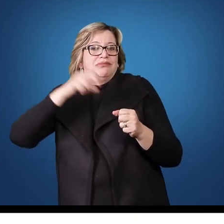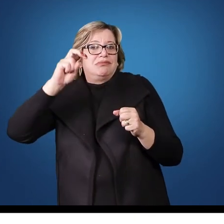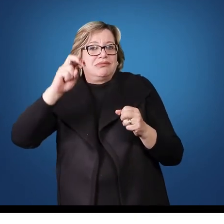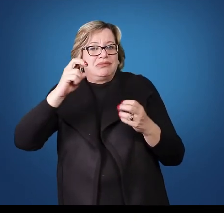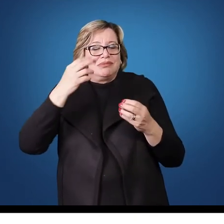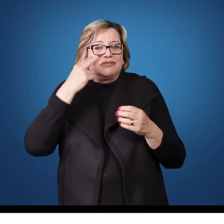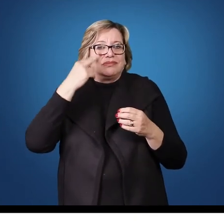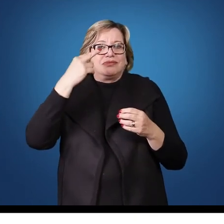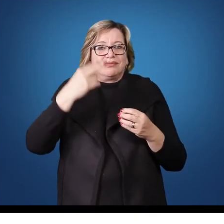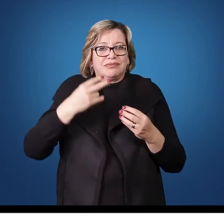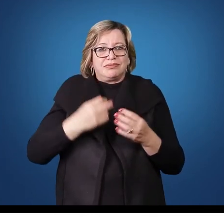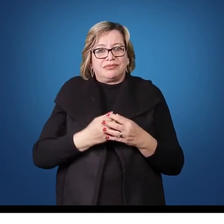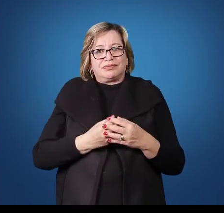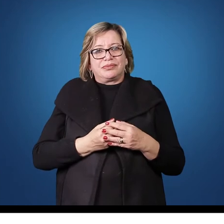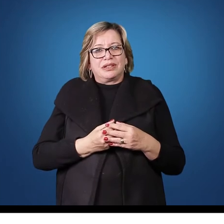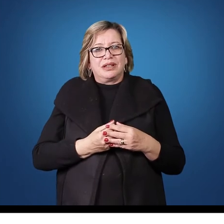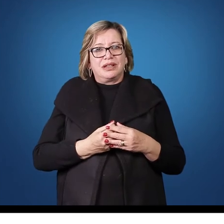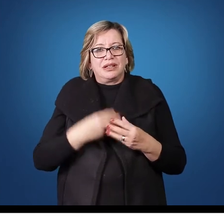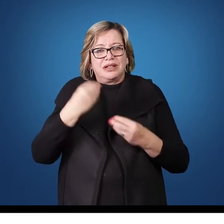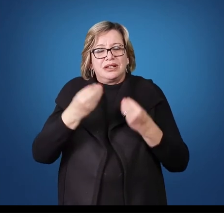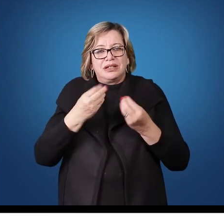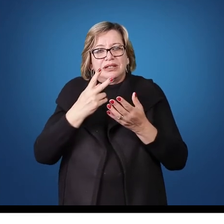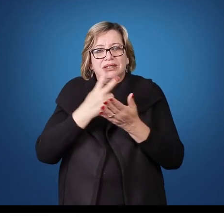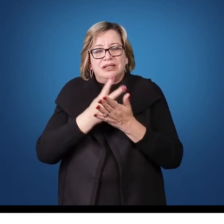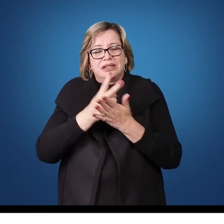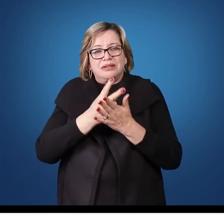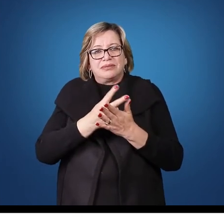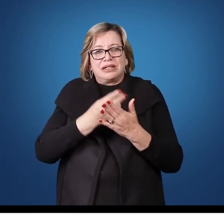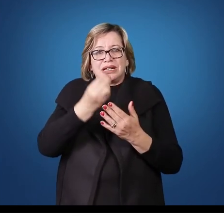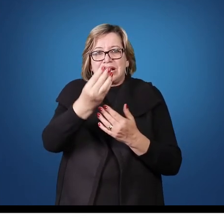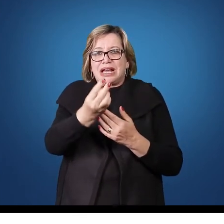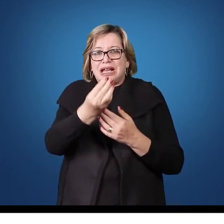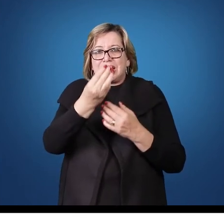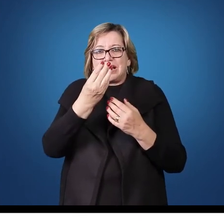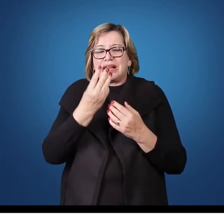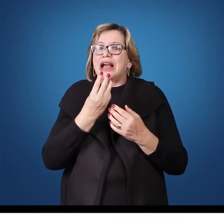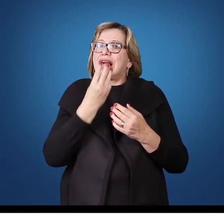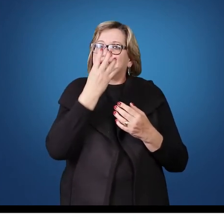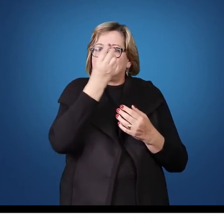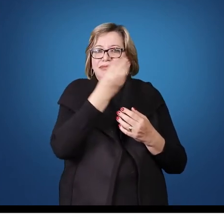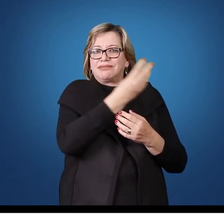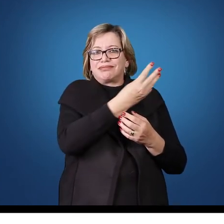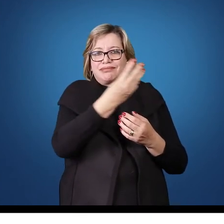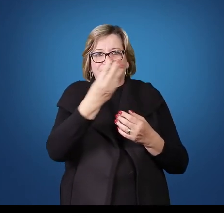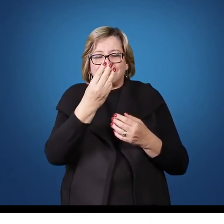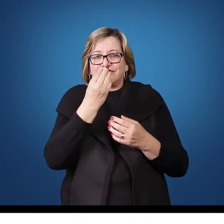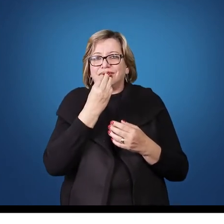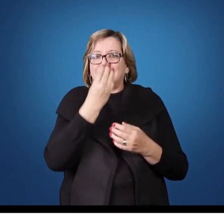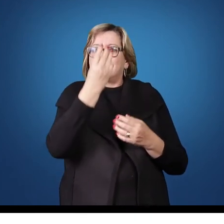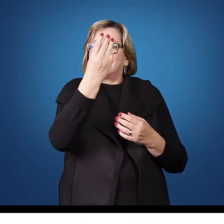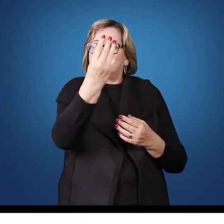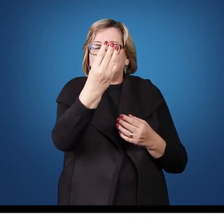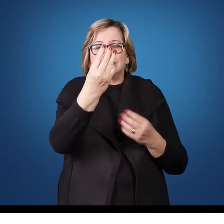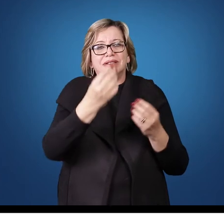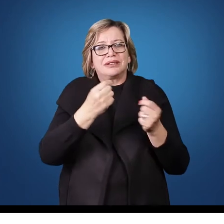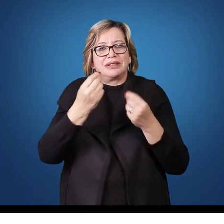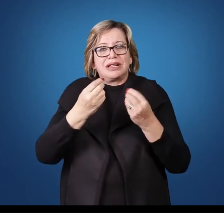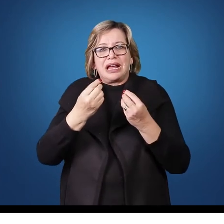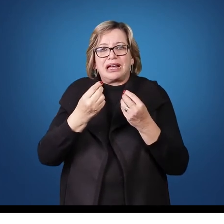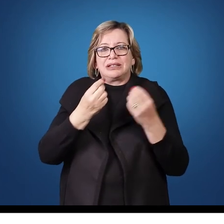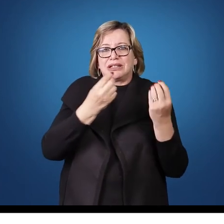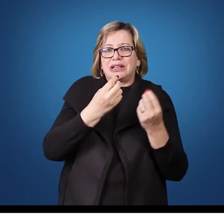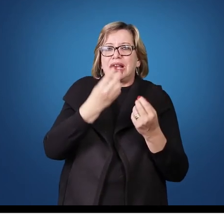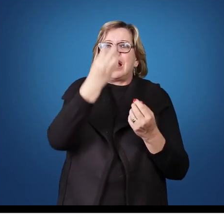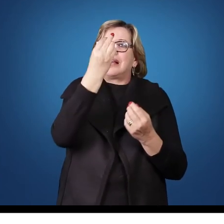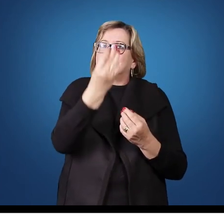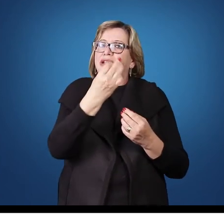de fundo de rede. Nas ações dos atacantes que estão nas três posições de rede, é a mesma coisa. A levantadora ou o jogador que na 3 não pode estar